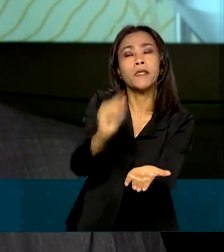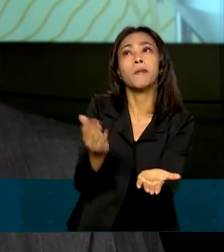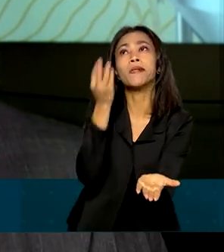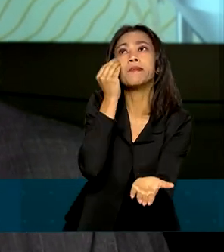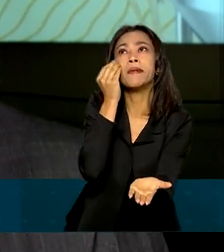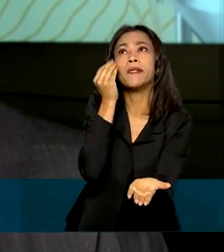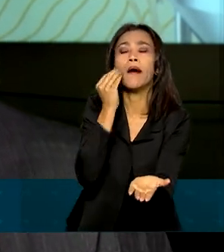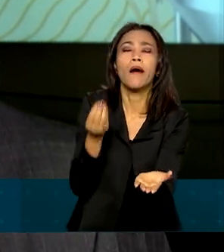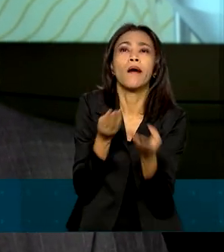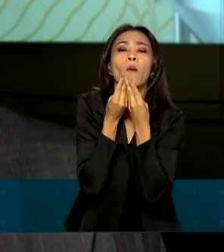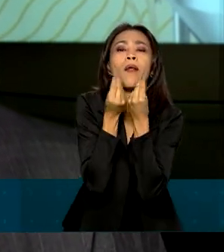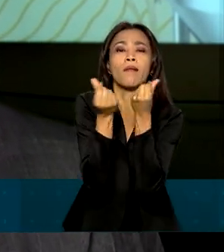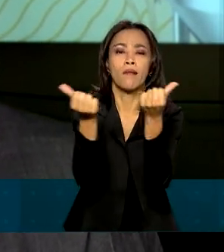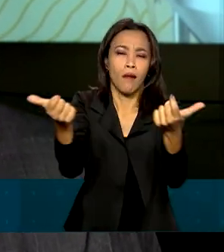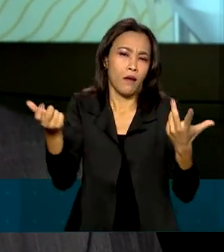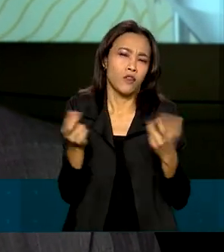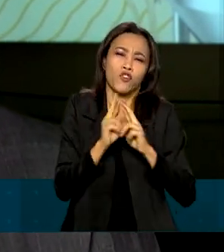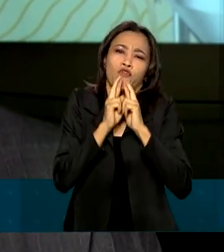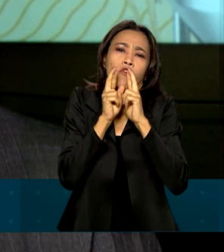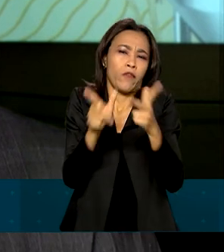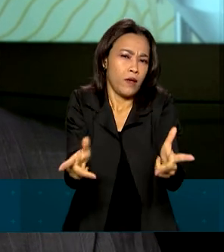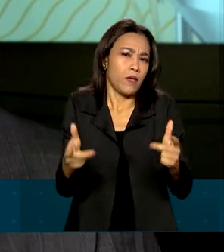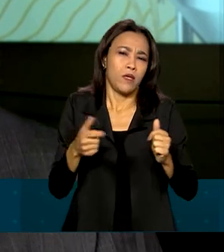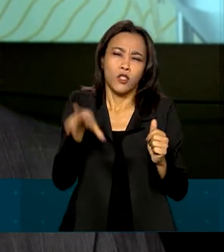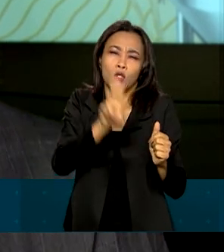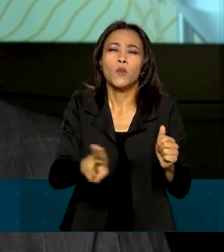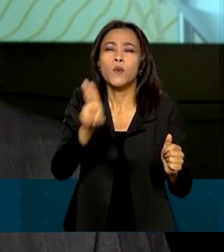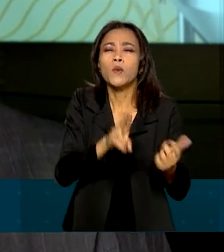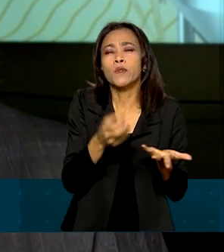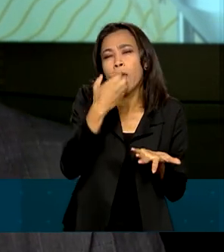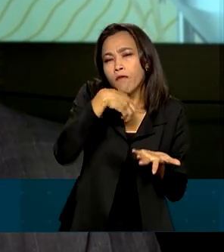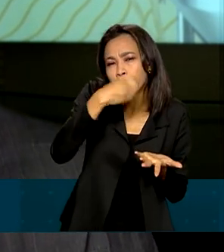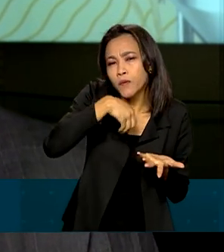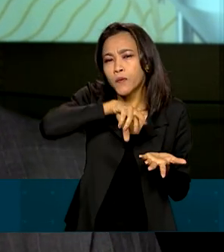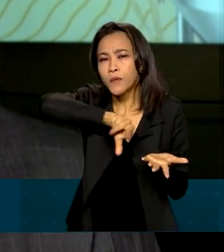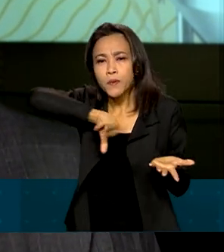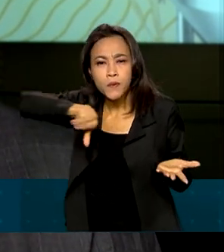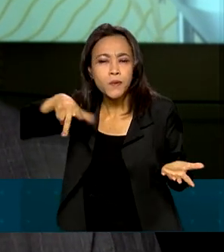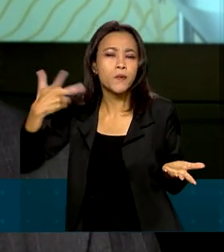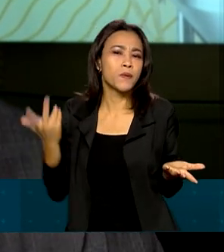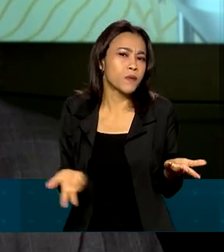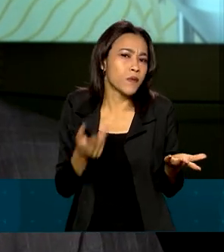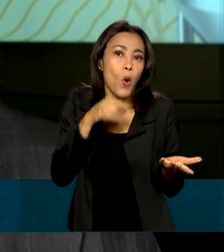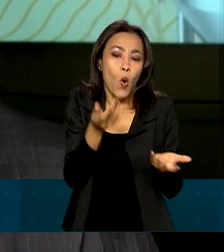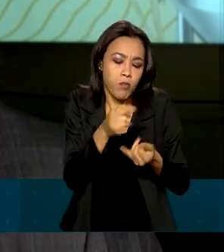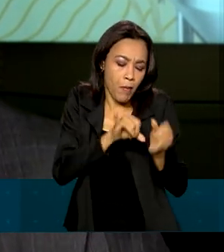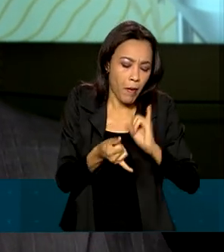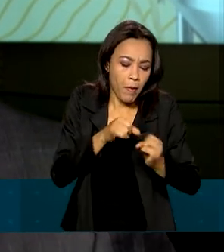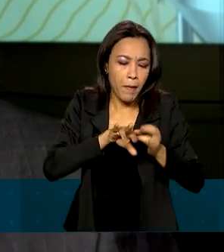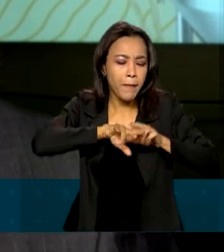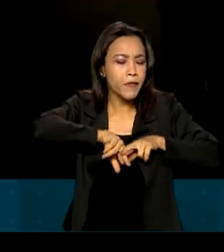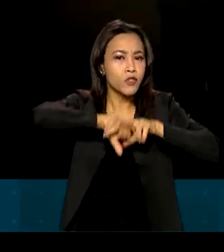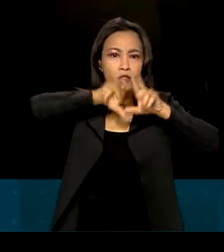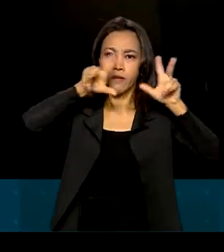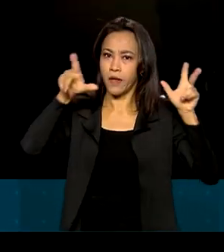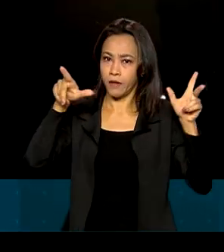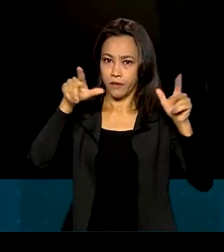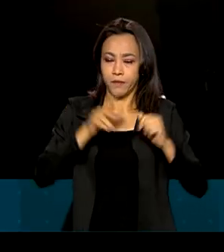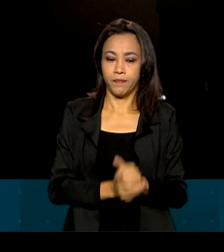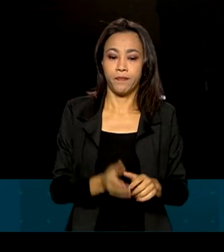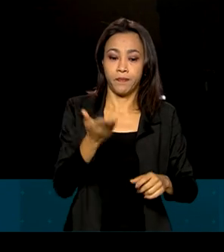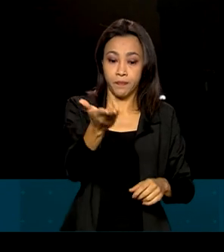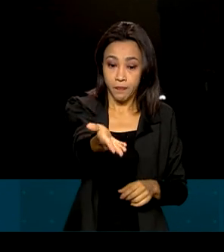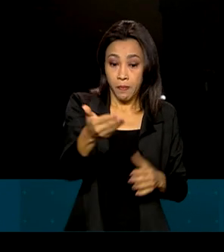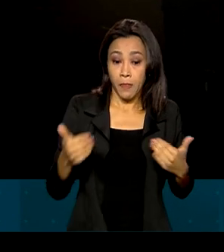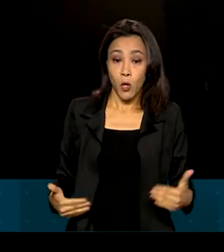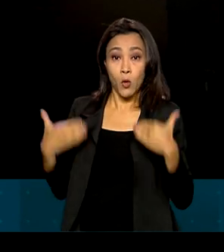produto de qualidade, um produto diferente, um produto que utiliza uma fruta ou um tipo de formulação diferente daquelas que nós temos comumente aqui. O Ministério